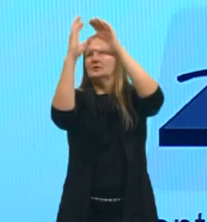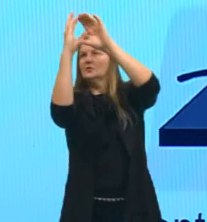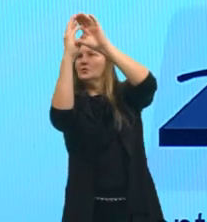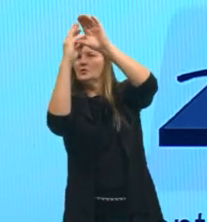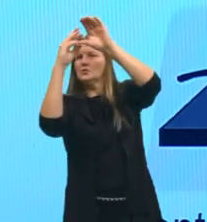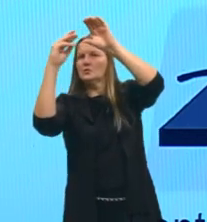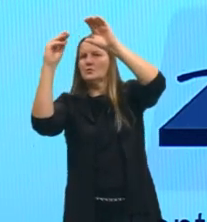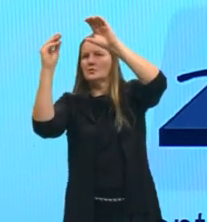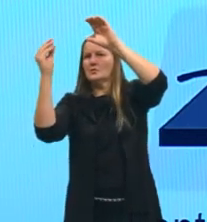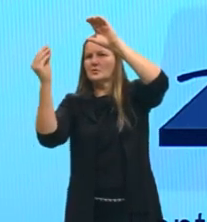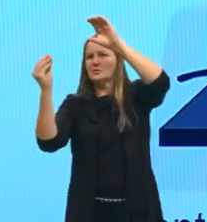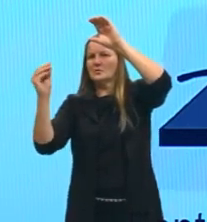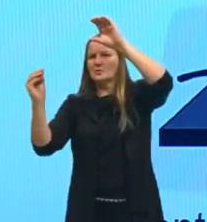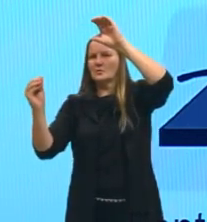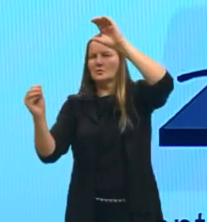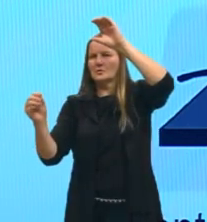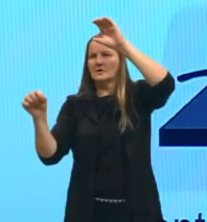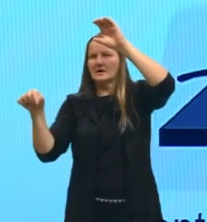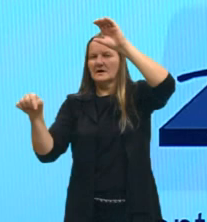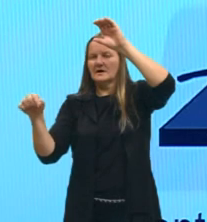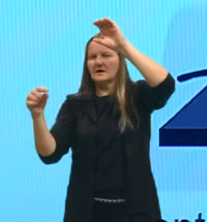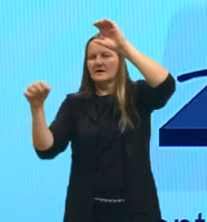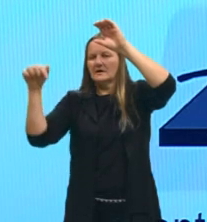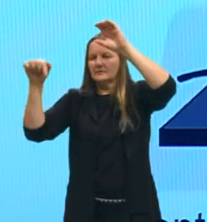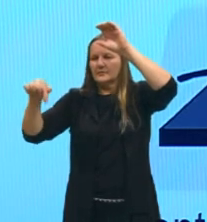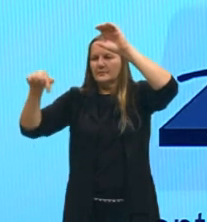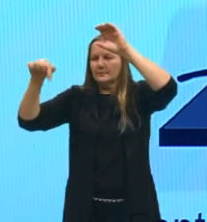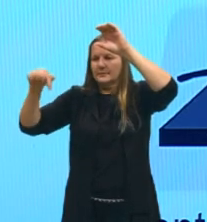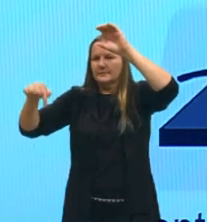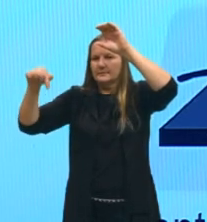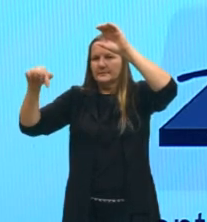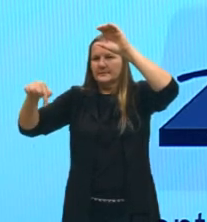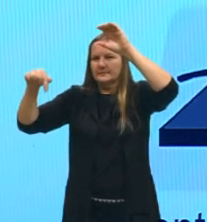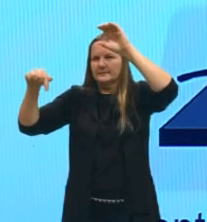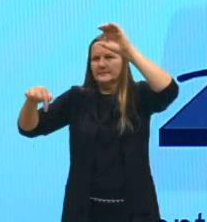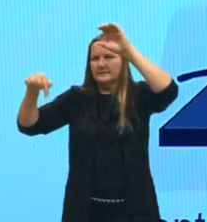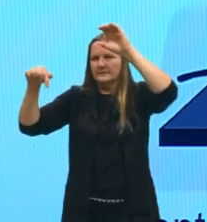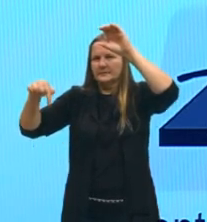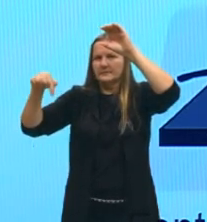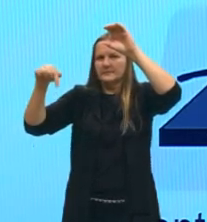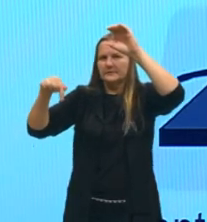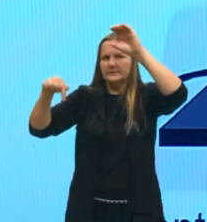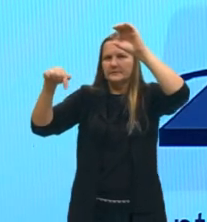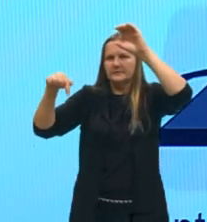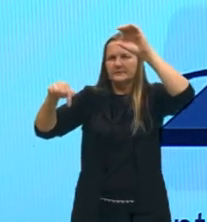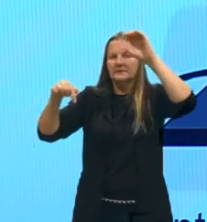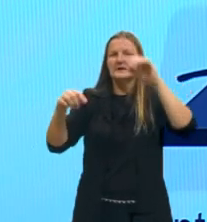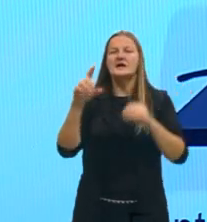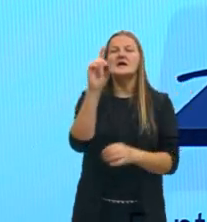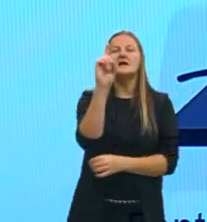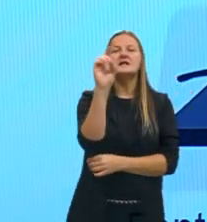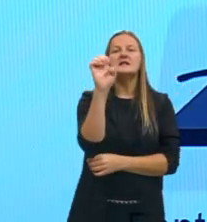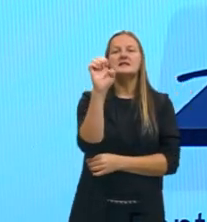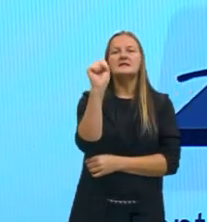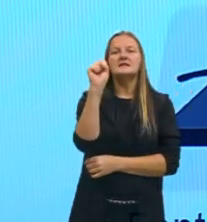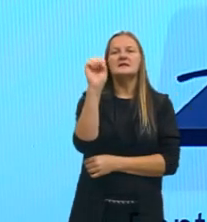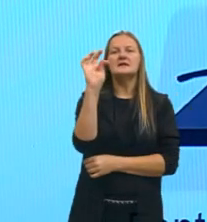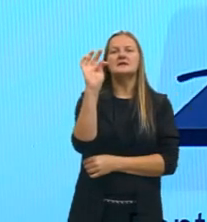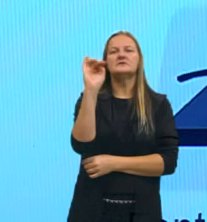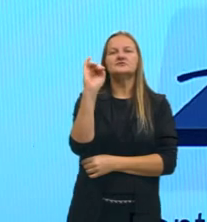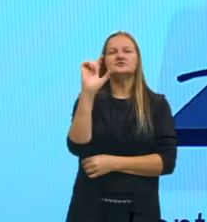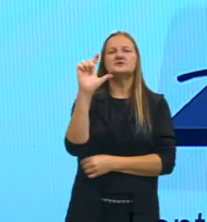destilado, que é a minha parte líquida da minha solução entre sólidos, ficando aqui somente o